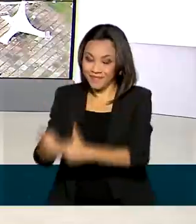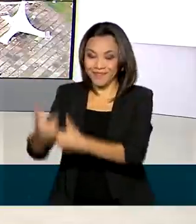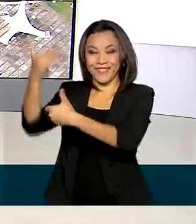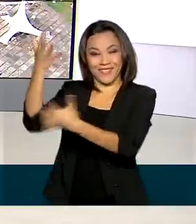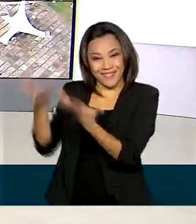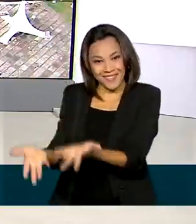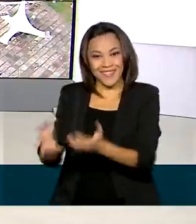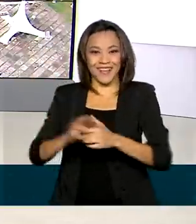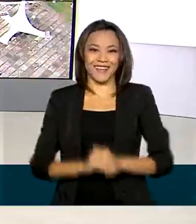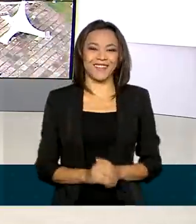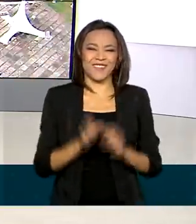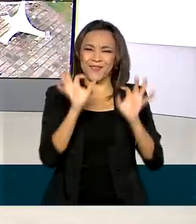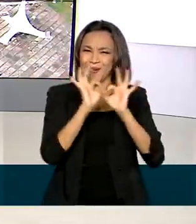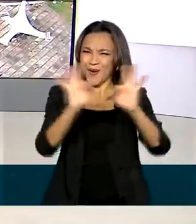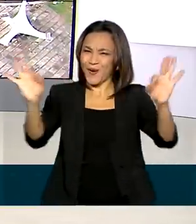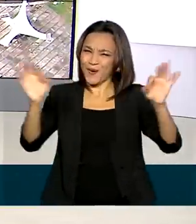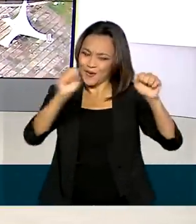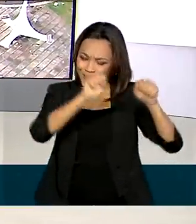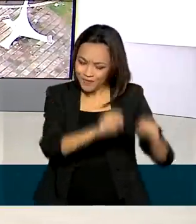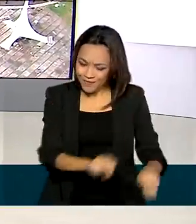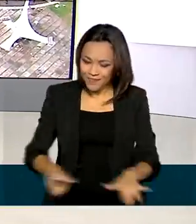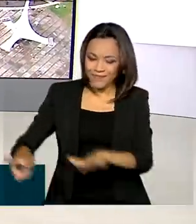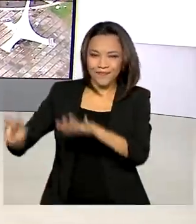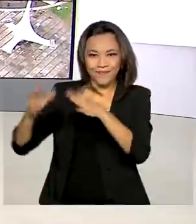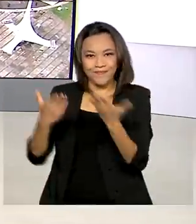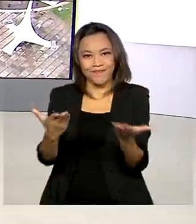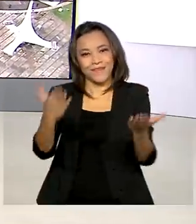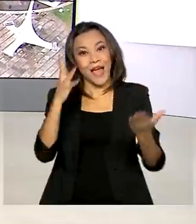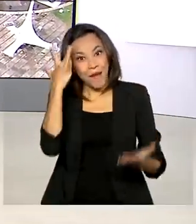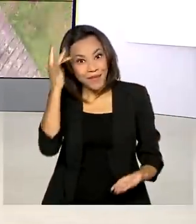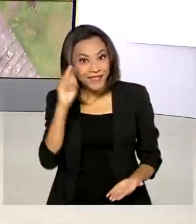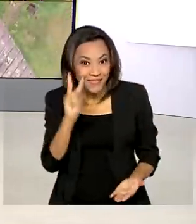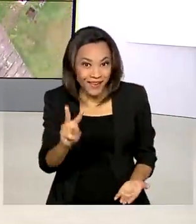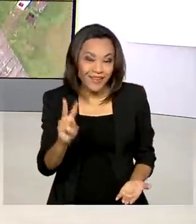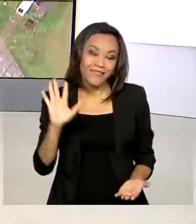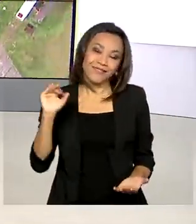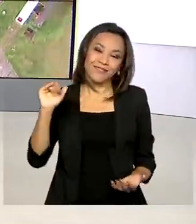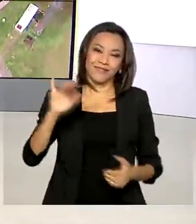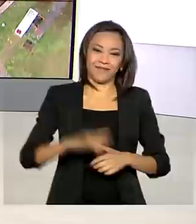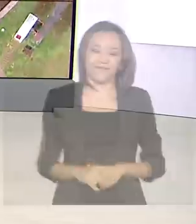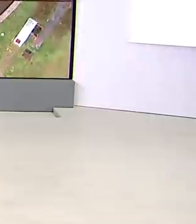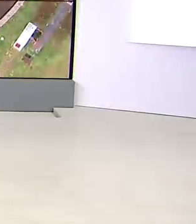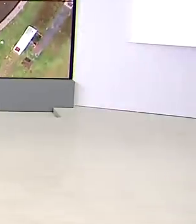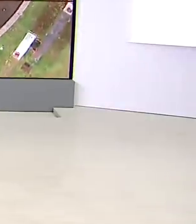nossas redes sociais. Um ótimo início de semana para você e nos vemos amanhã. Até lá!